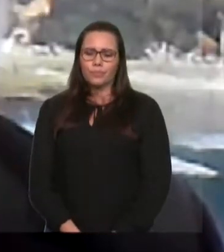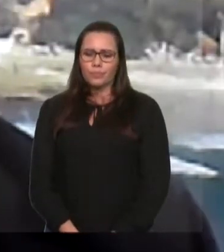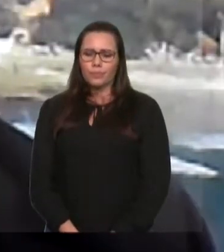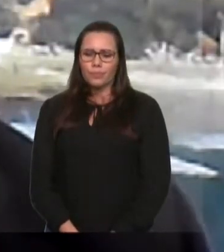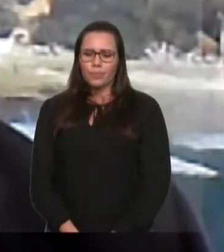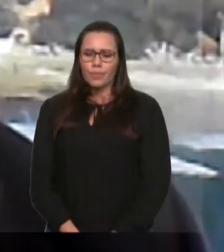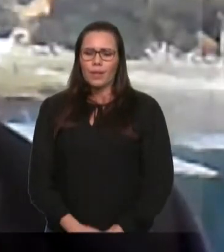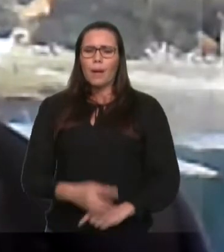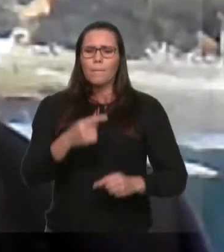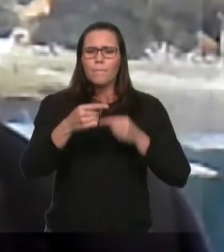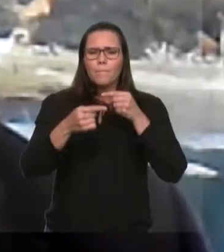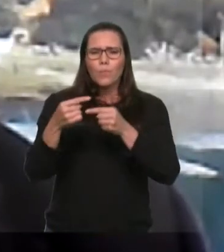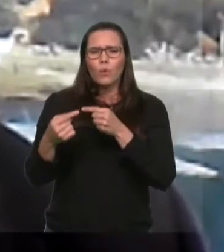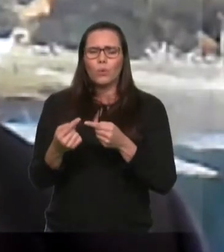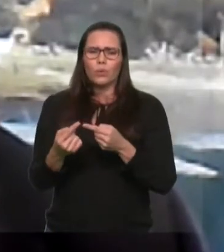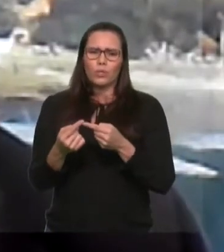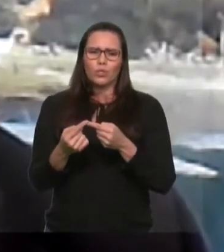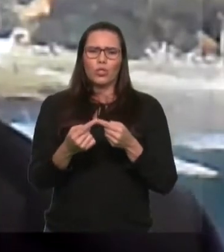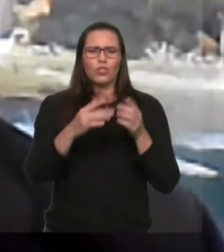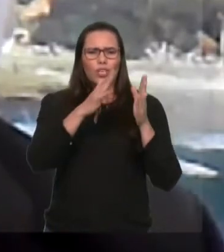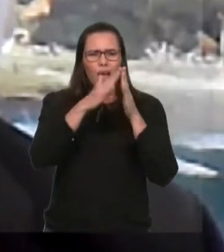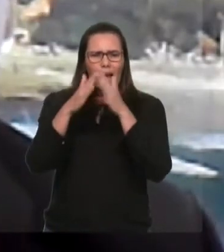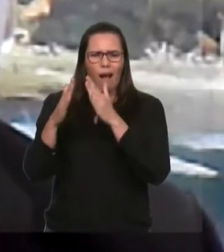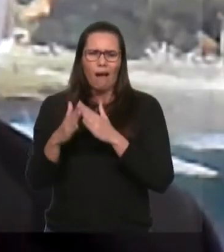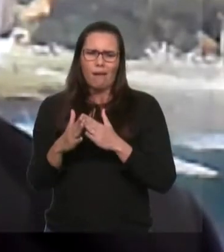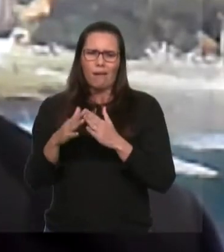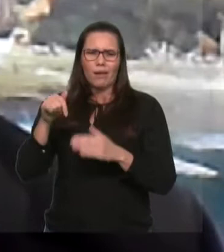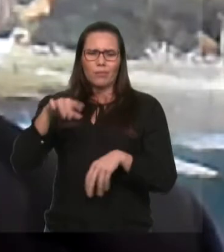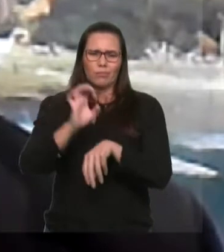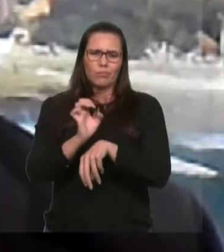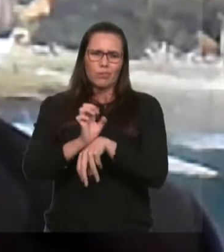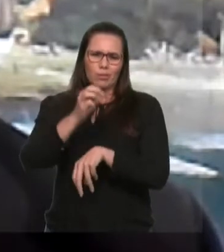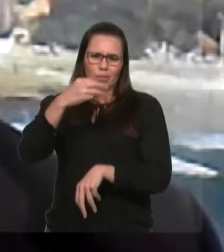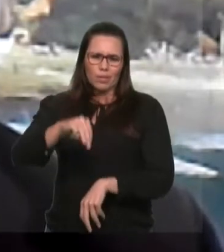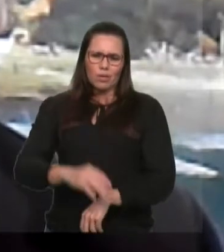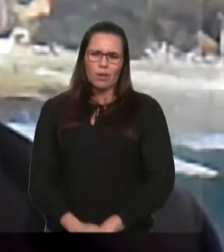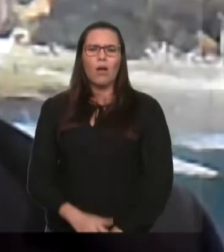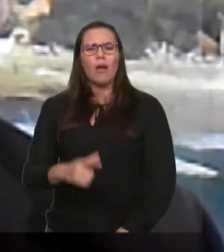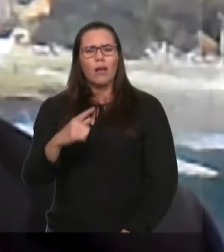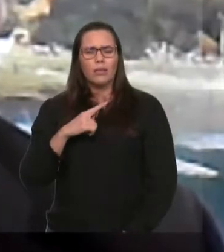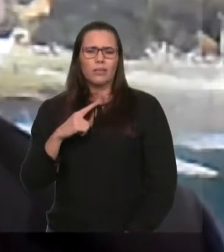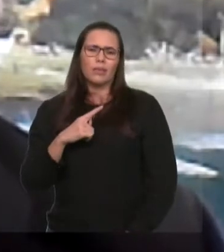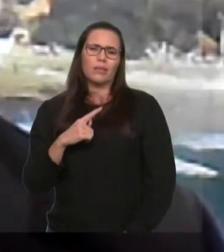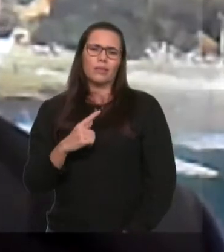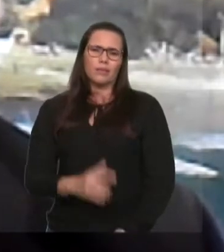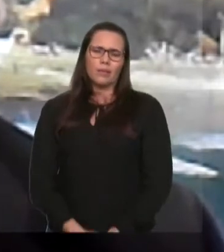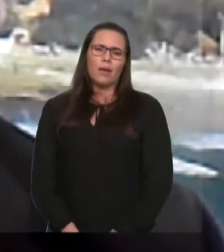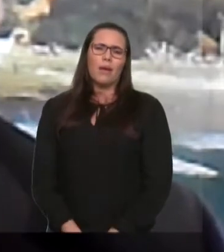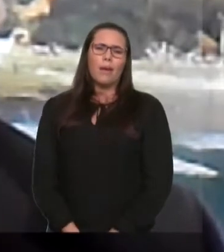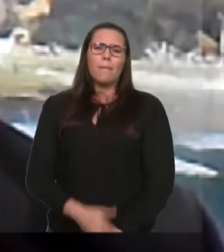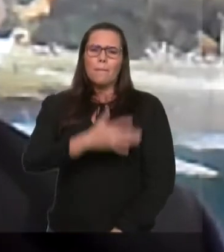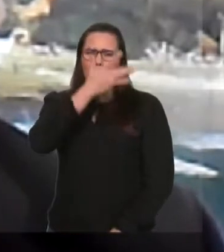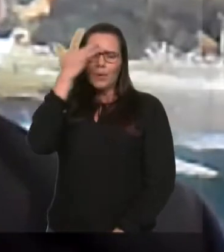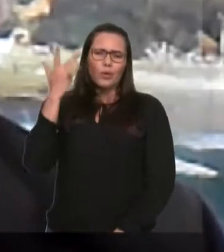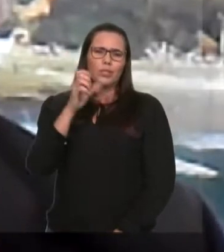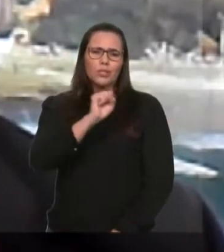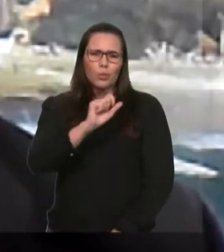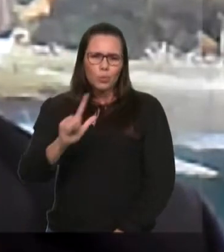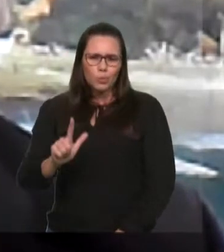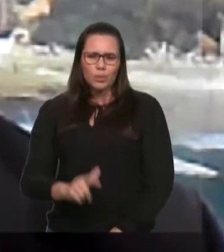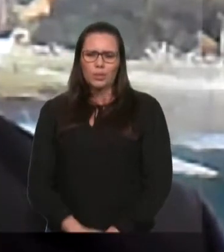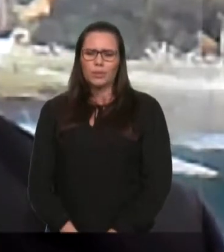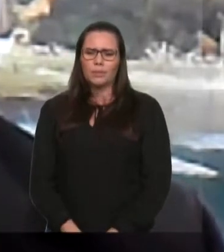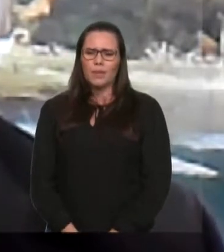moradia do Estado do Maranhão. Nós temos muitos maranhenses, principalmente ludovicenses, morando em Palafitas, em bairros